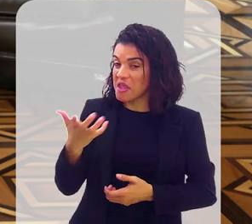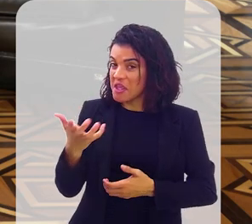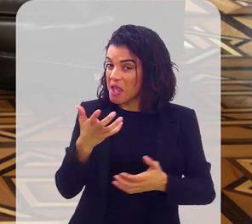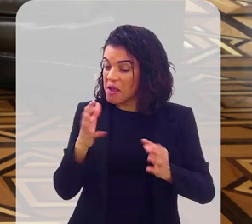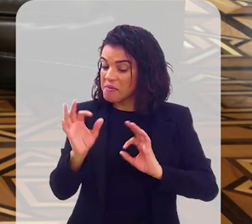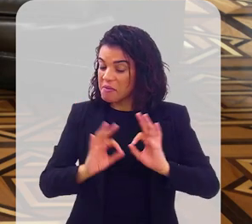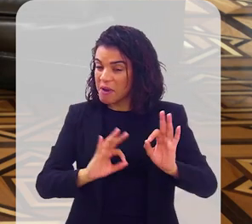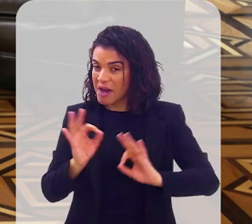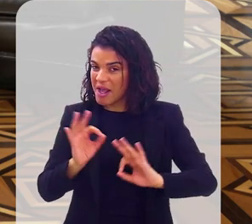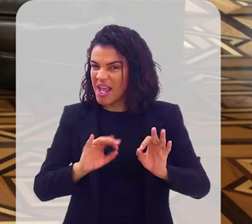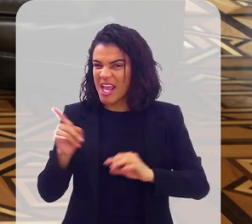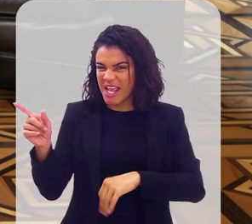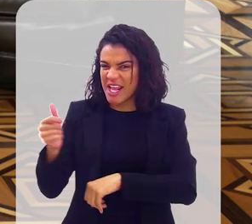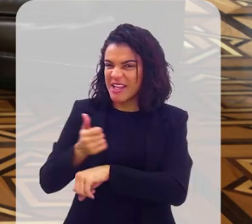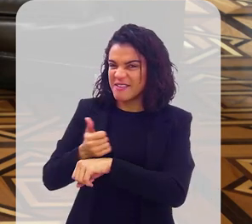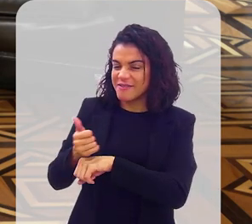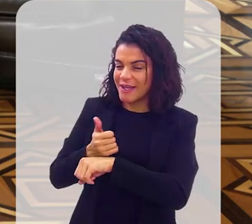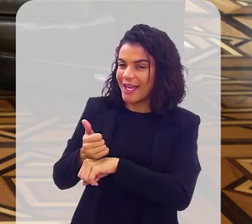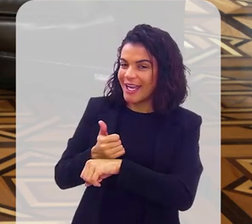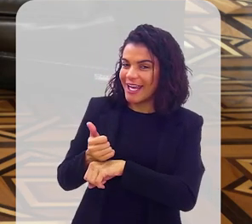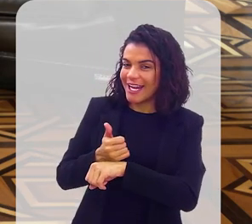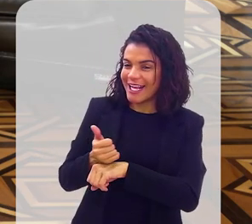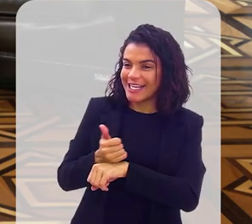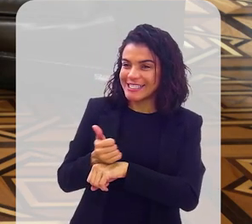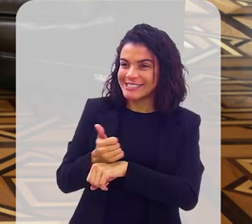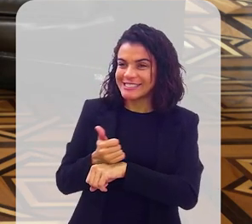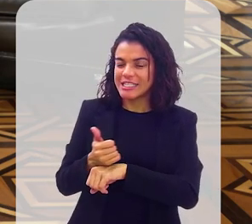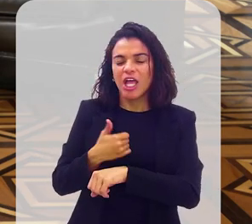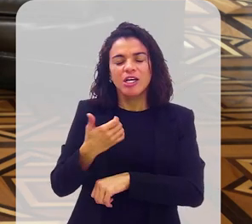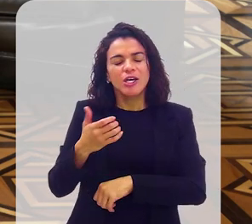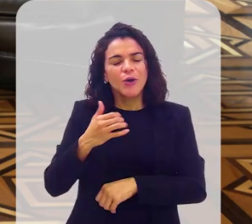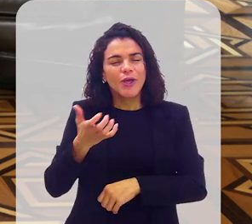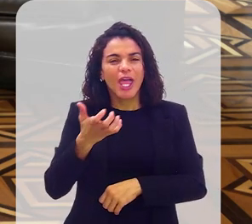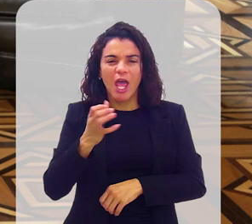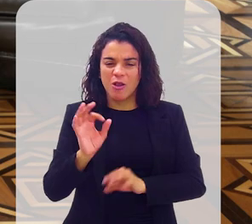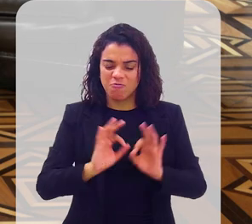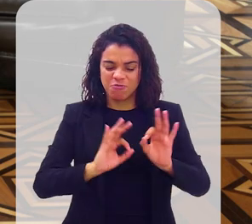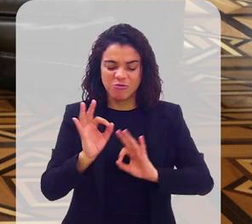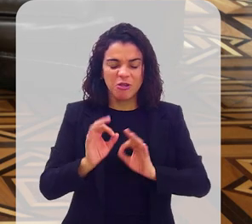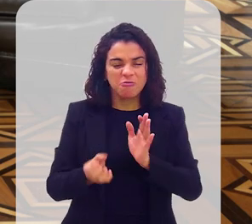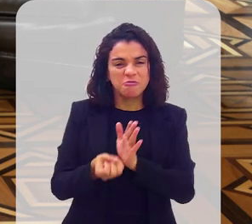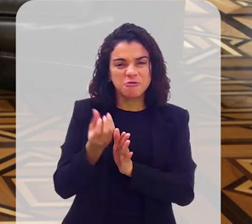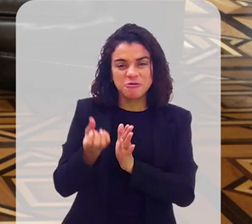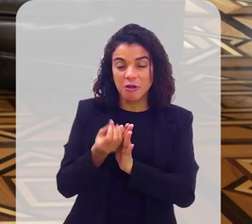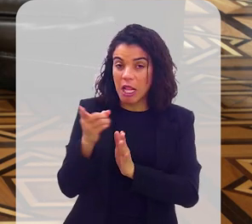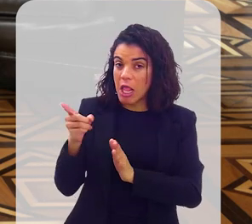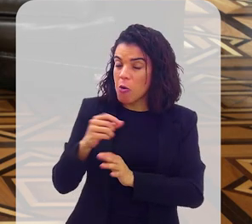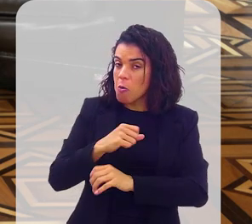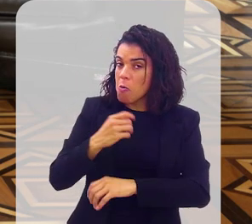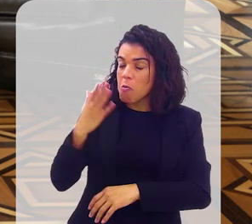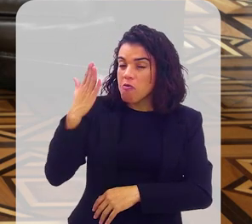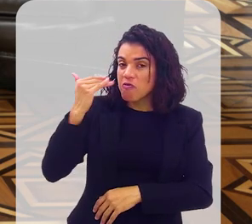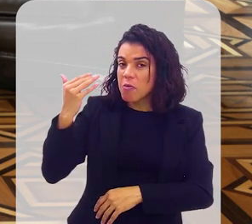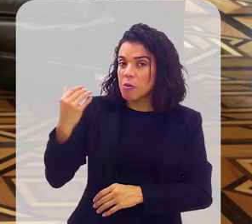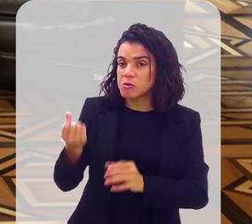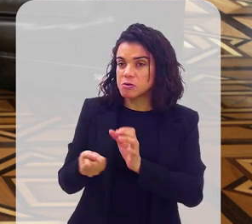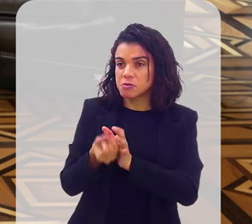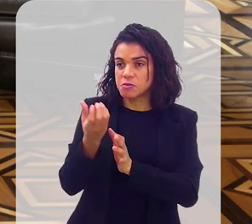preparar um... Ele é fera, Ele é fera. Ele Júlio, eu quero preparar uma produção. Porque ele é um grande produtor também